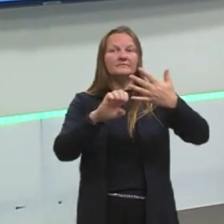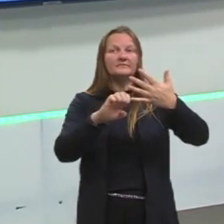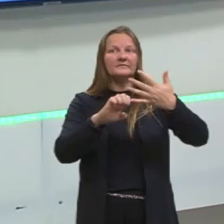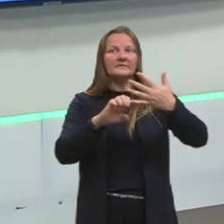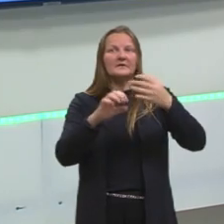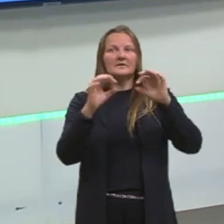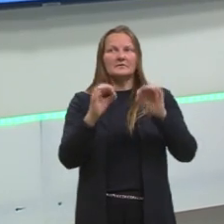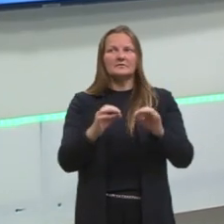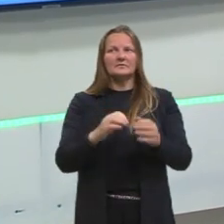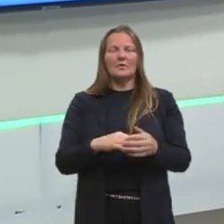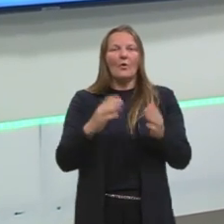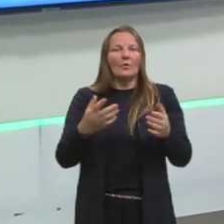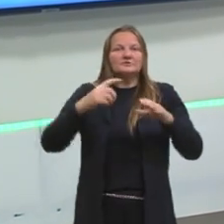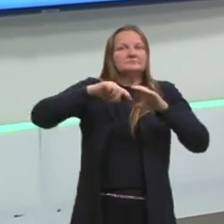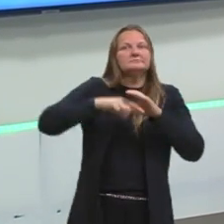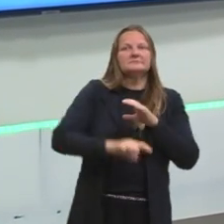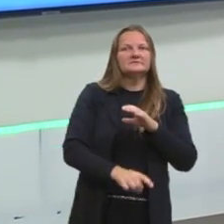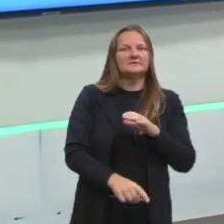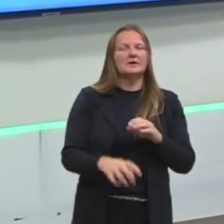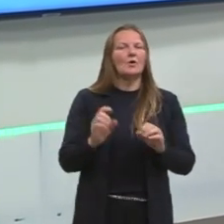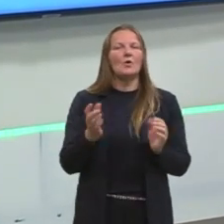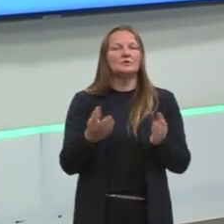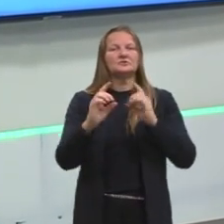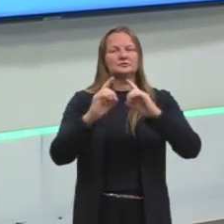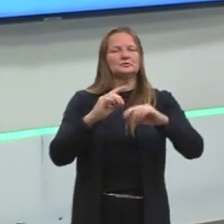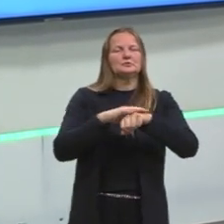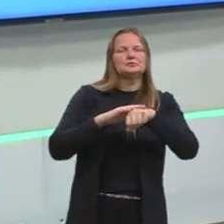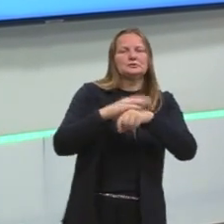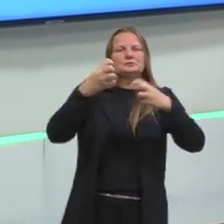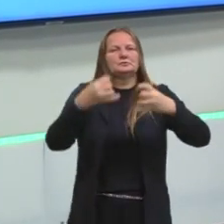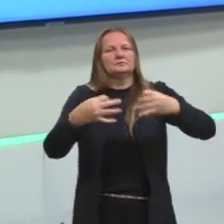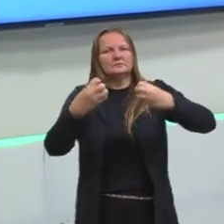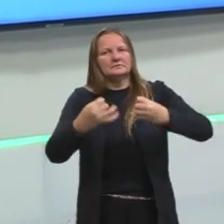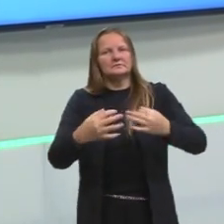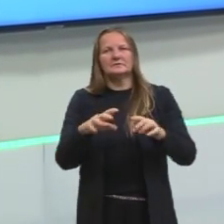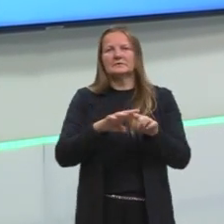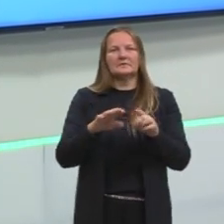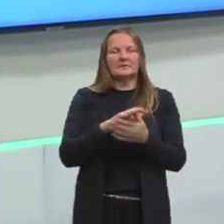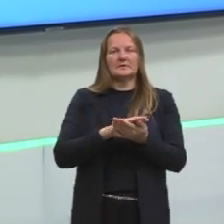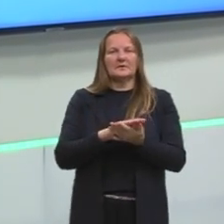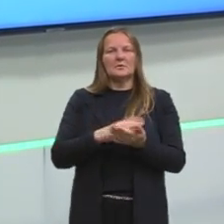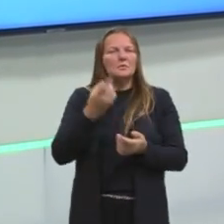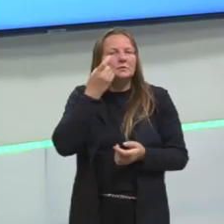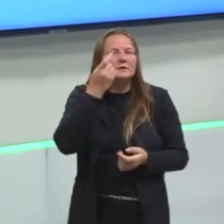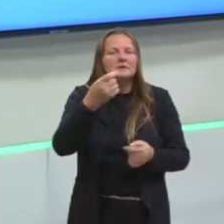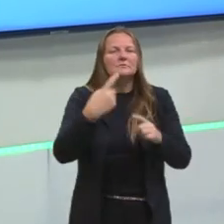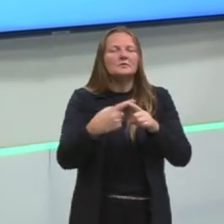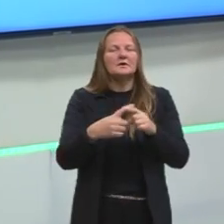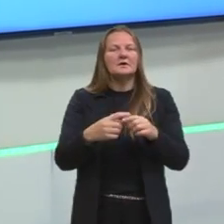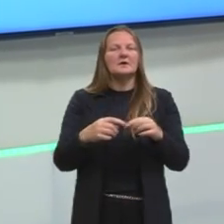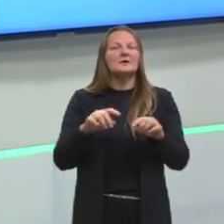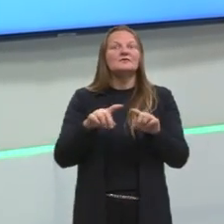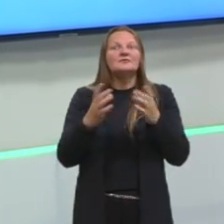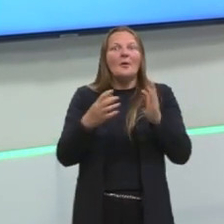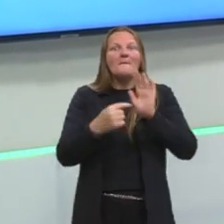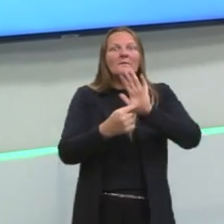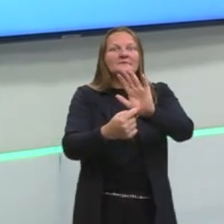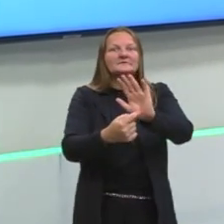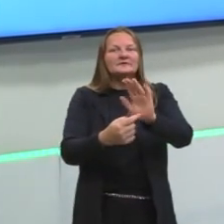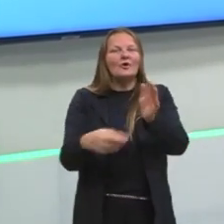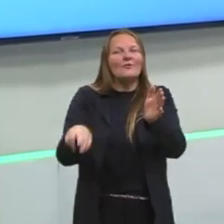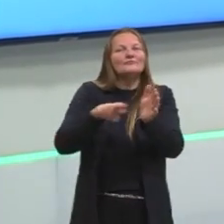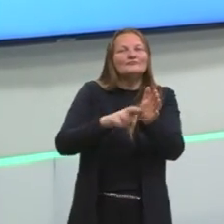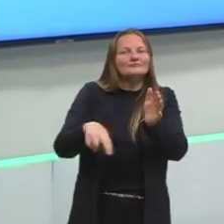Então, eu não vou hoje aqui na nossa aula discutir a questão, discutir o interesse do artista, porque nós já fizemos